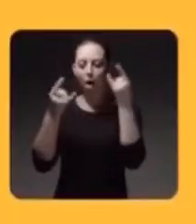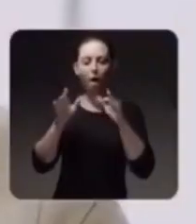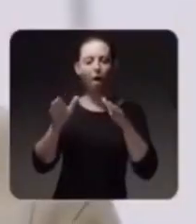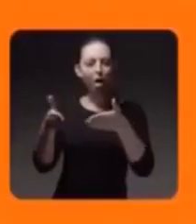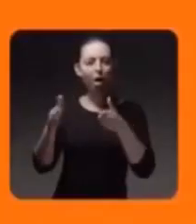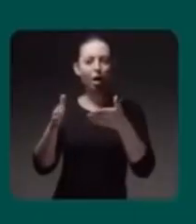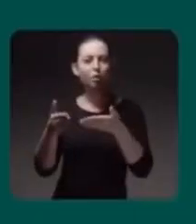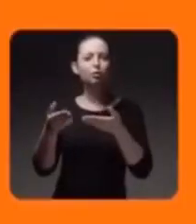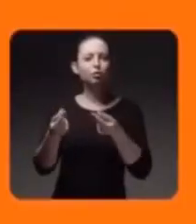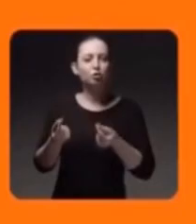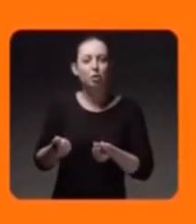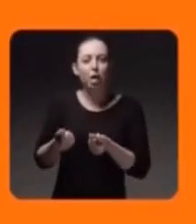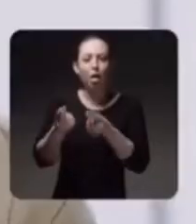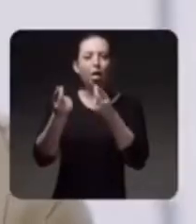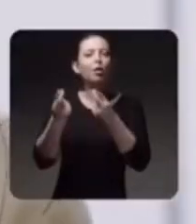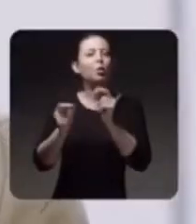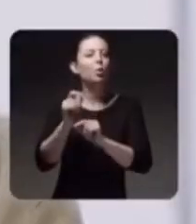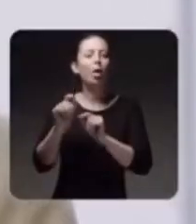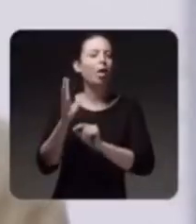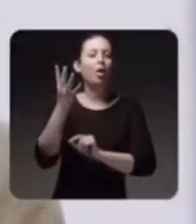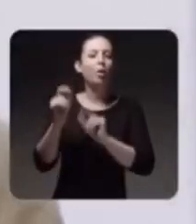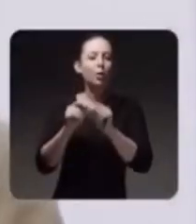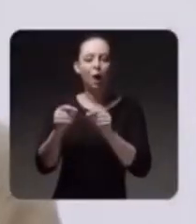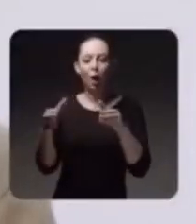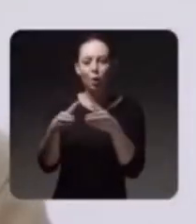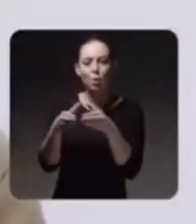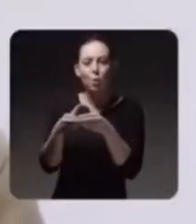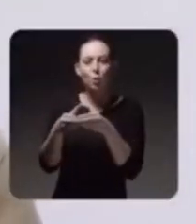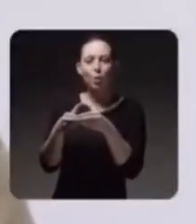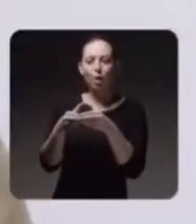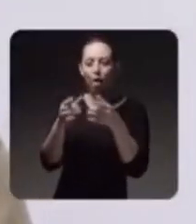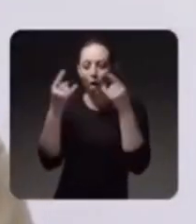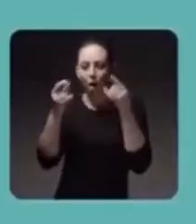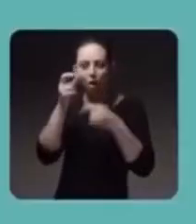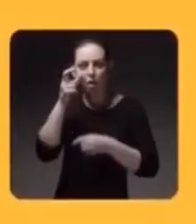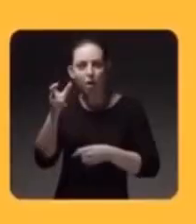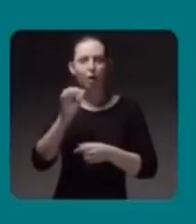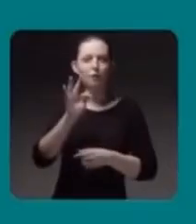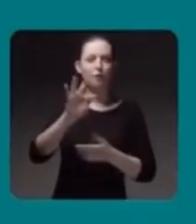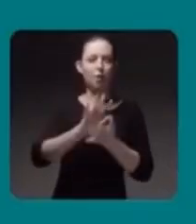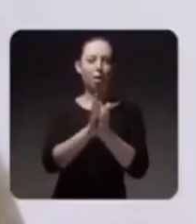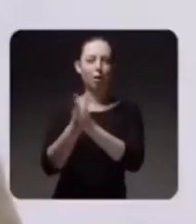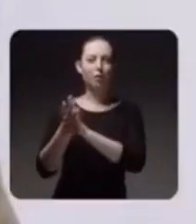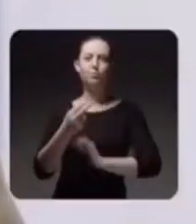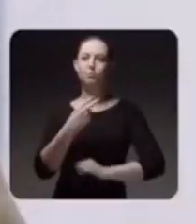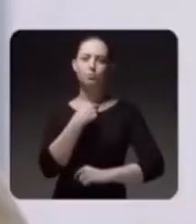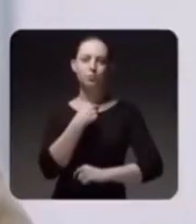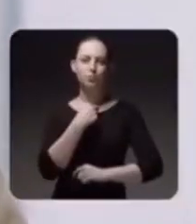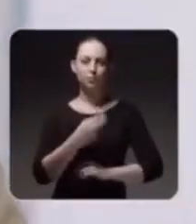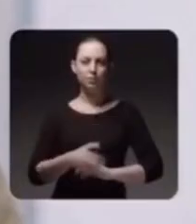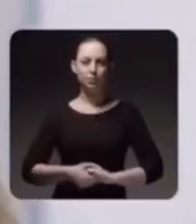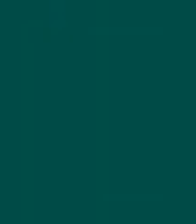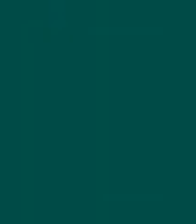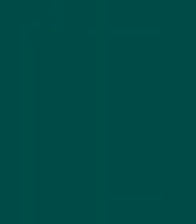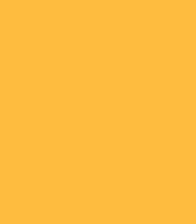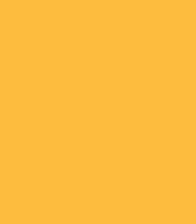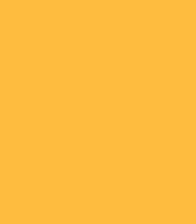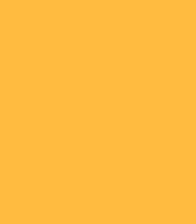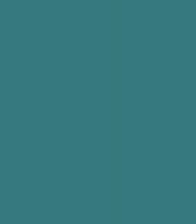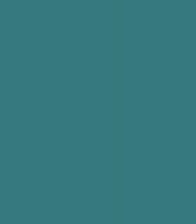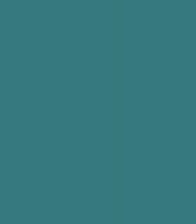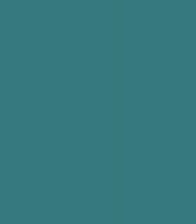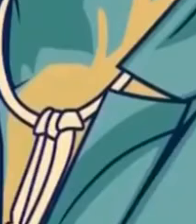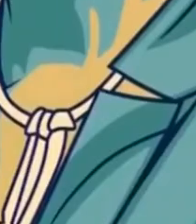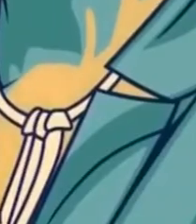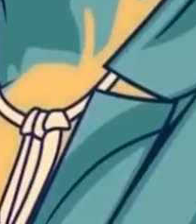pelo poder, do dinheiro pelo dinheiro, está criando um exército de exterminadores do futuro. Não dá mais o futuro